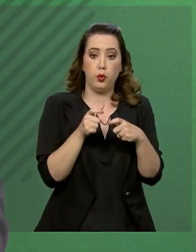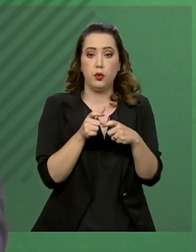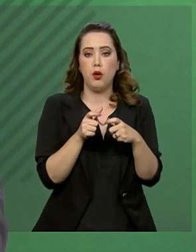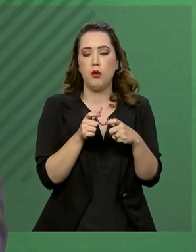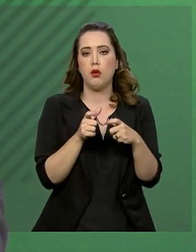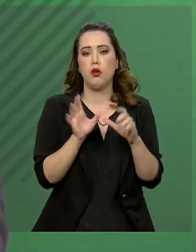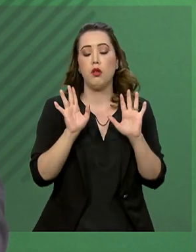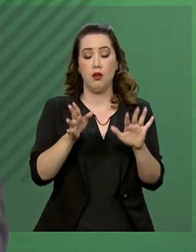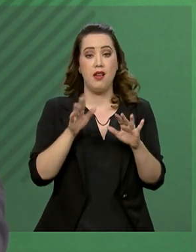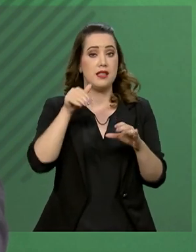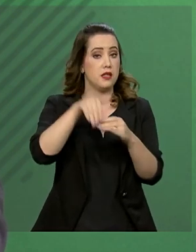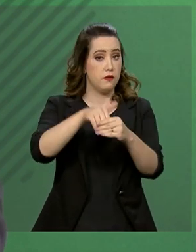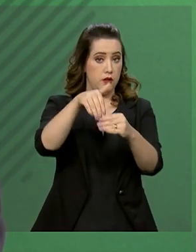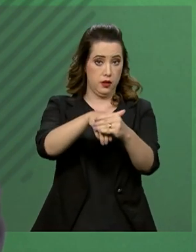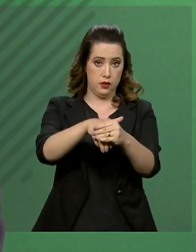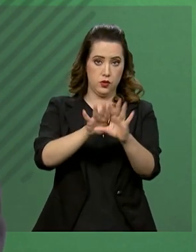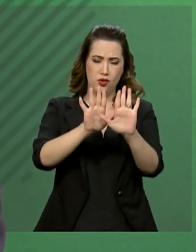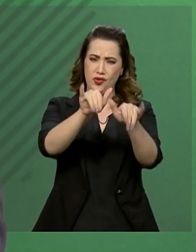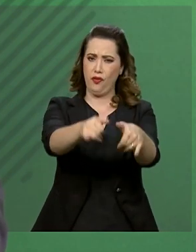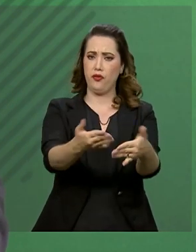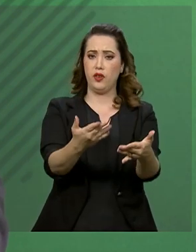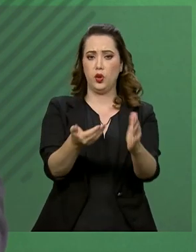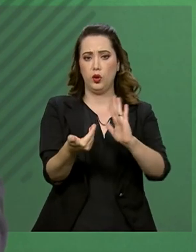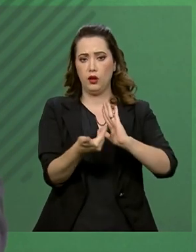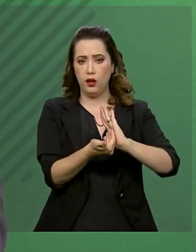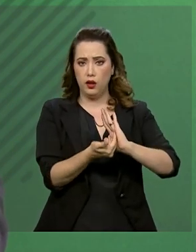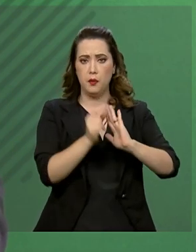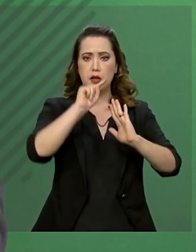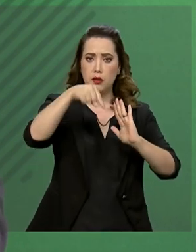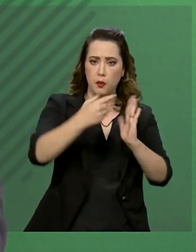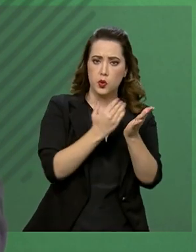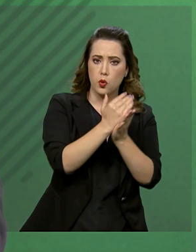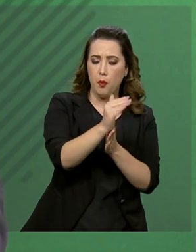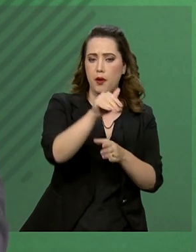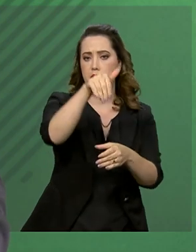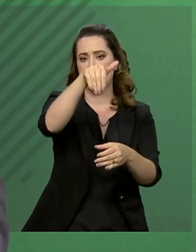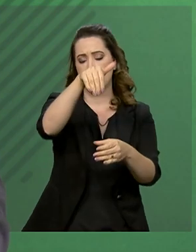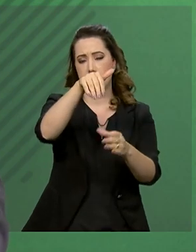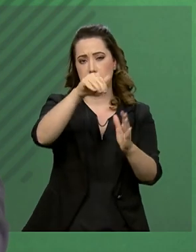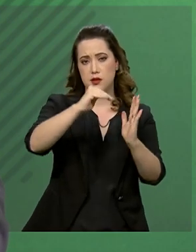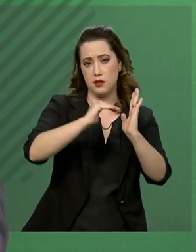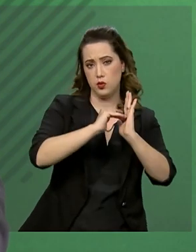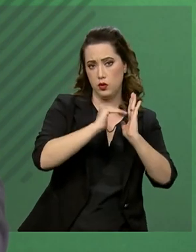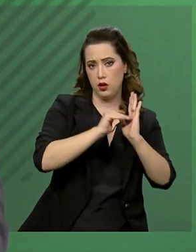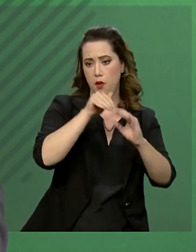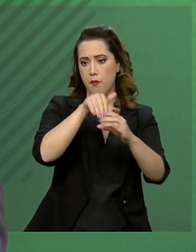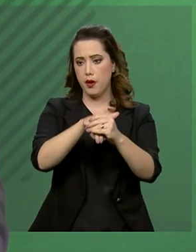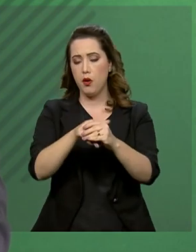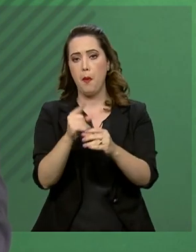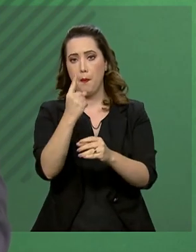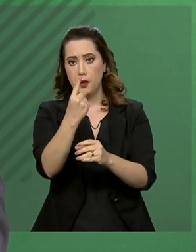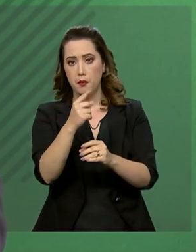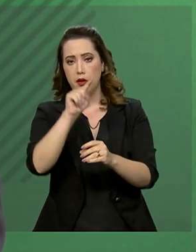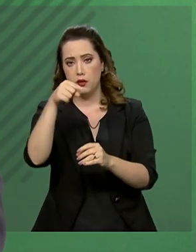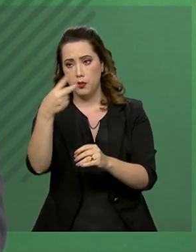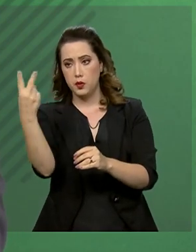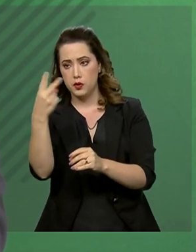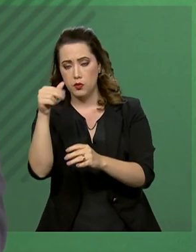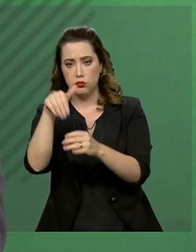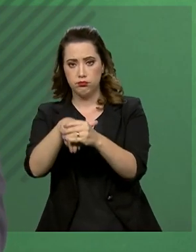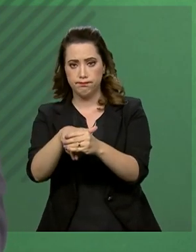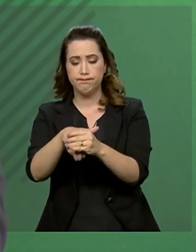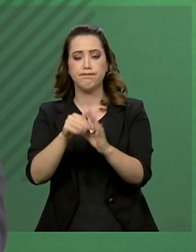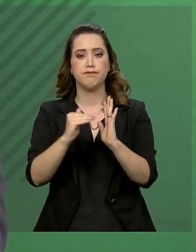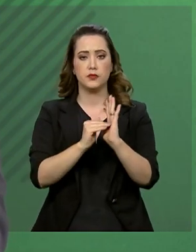as votações terminem na Câmara, sejam iniciadas no Senado, em primeiro e segundo turno, e sejam